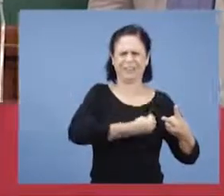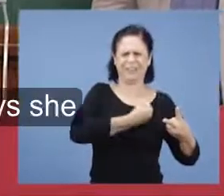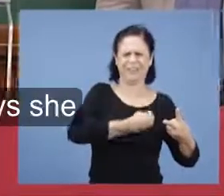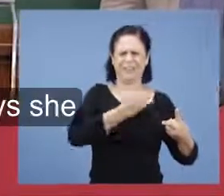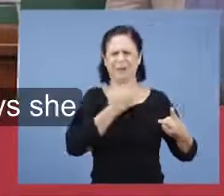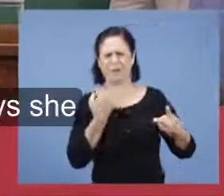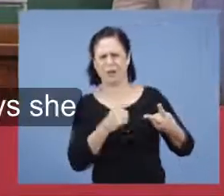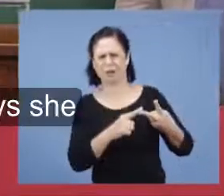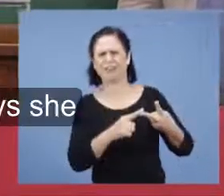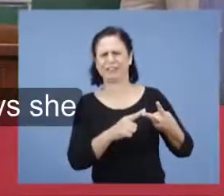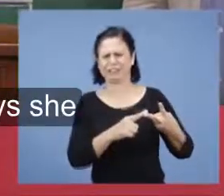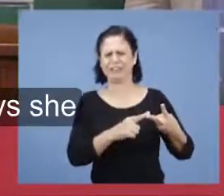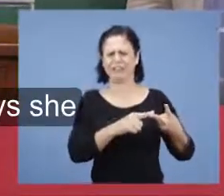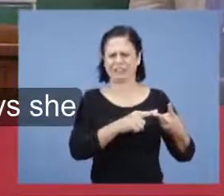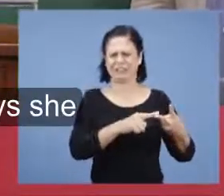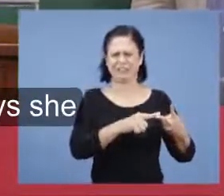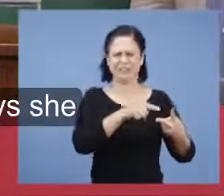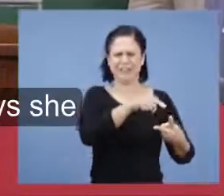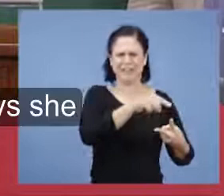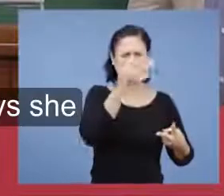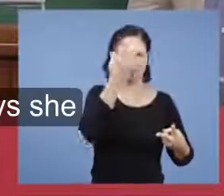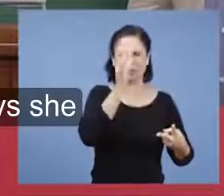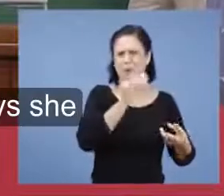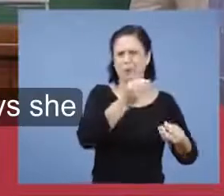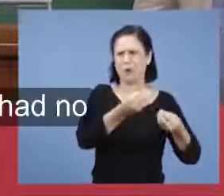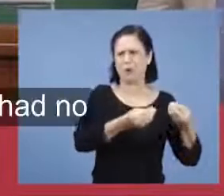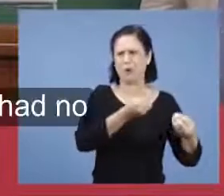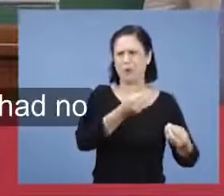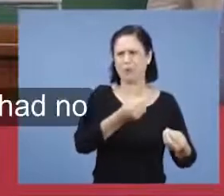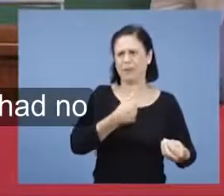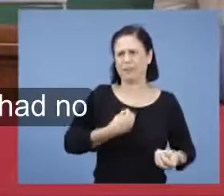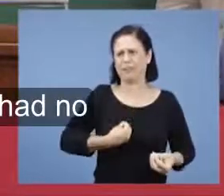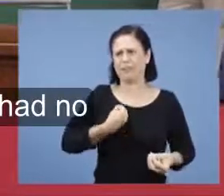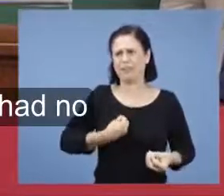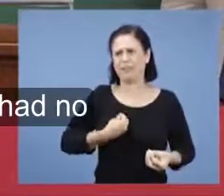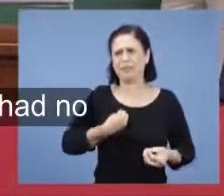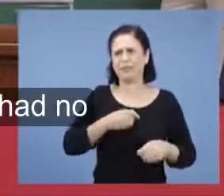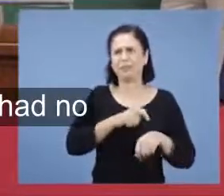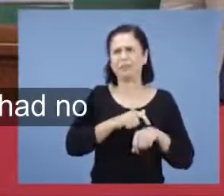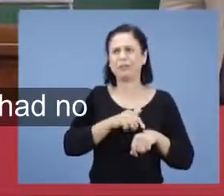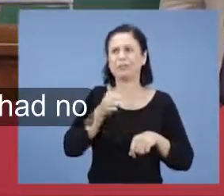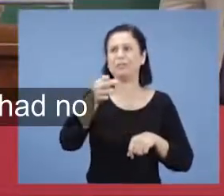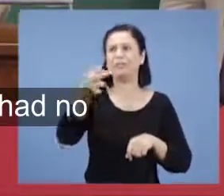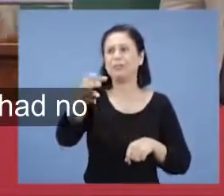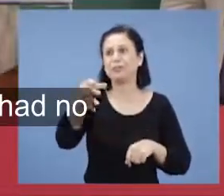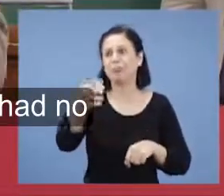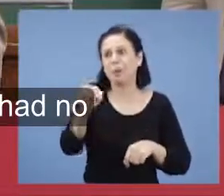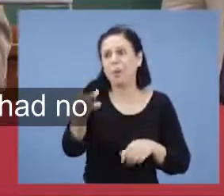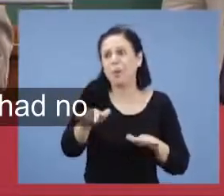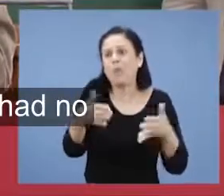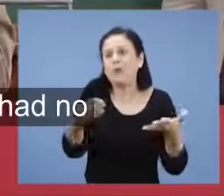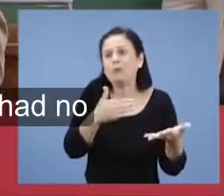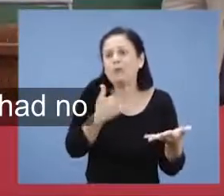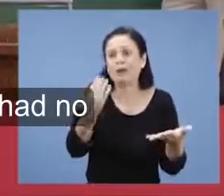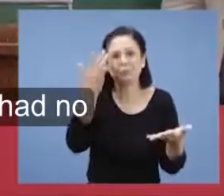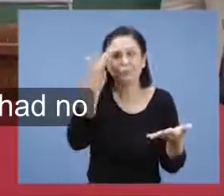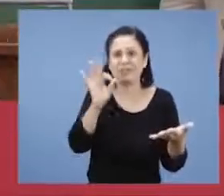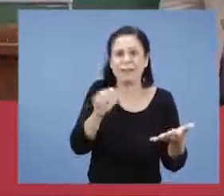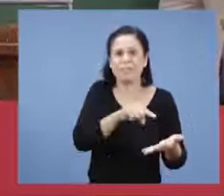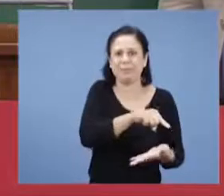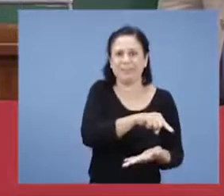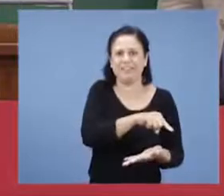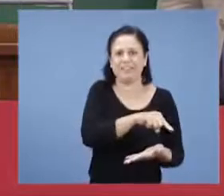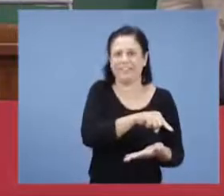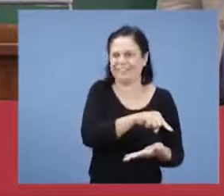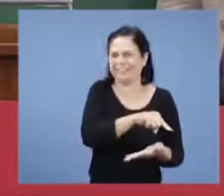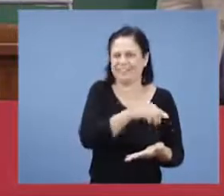vida e morte. Ela não sabia quantos dias ela ia viver, e quando ela ia morrer. Ela não tinha